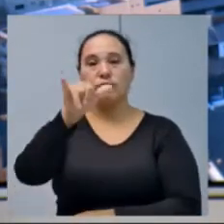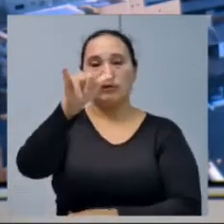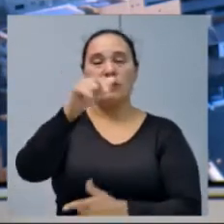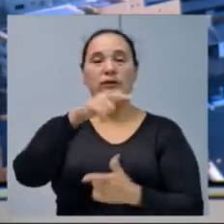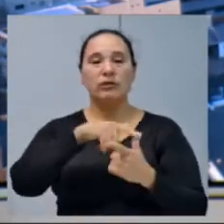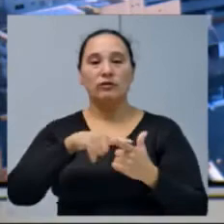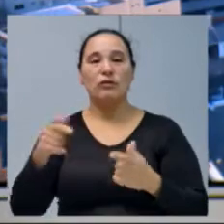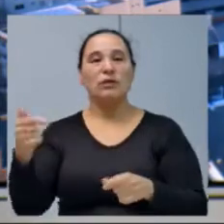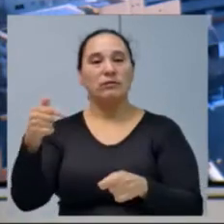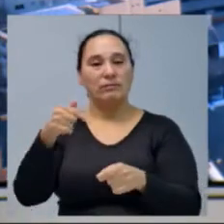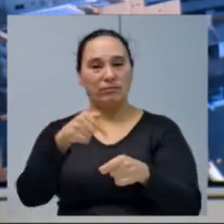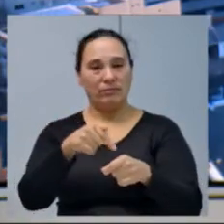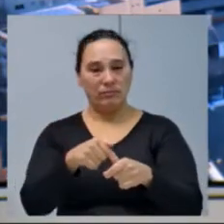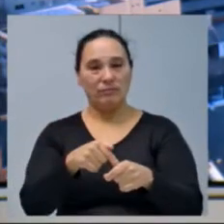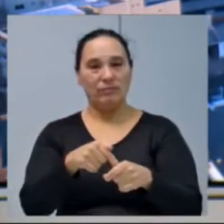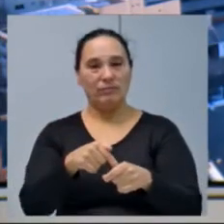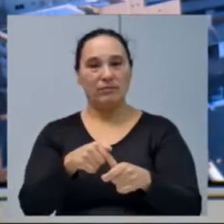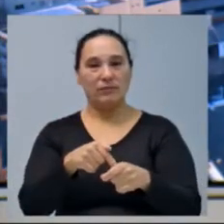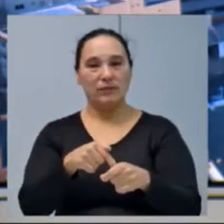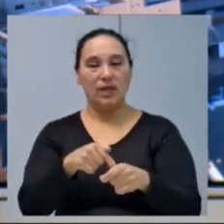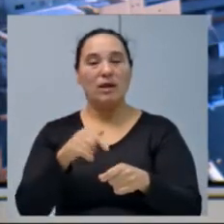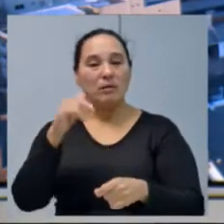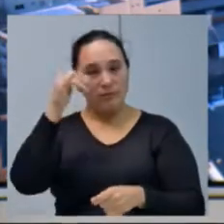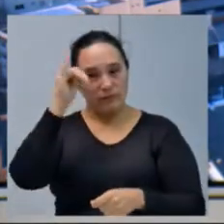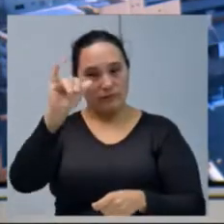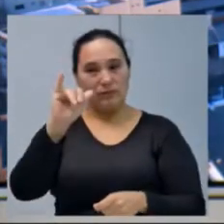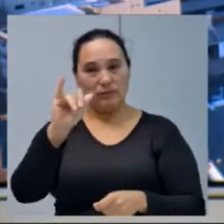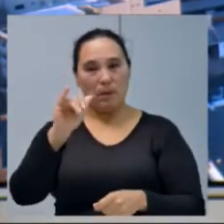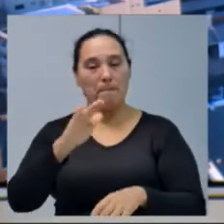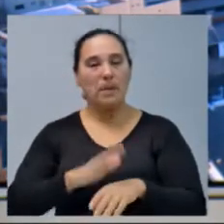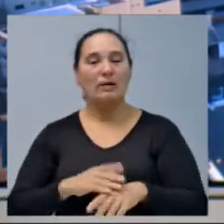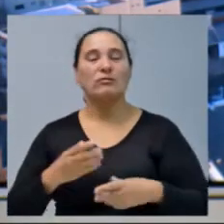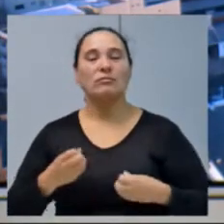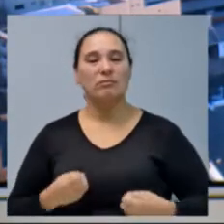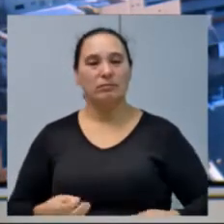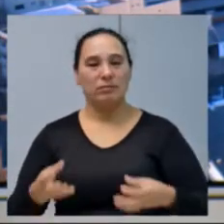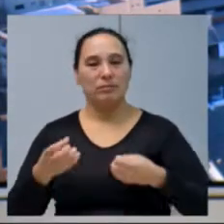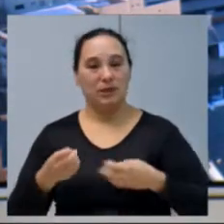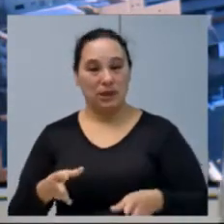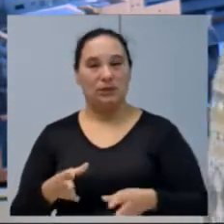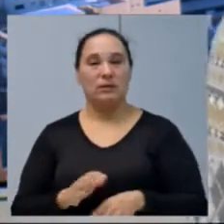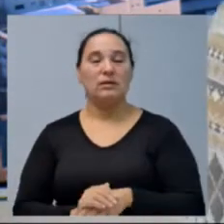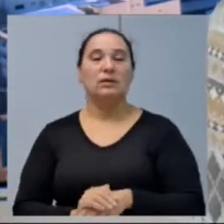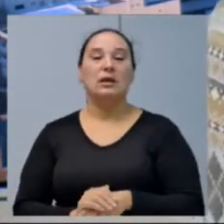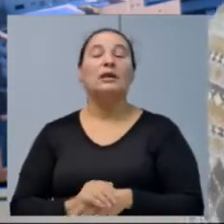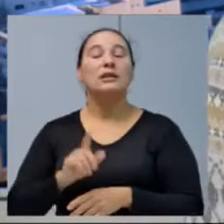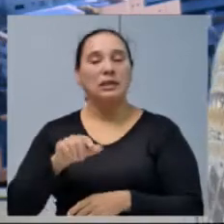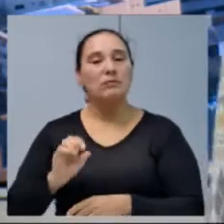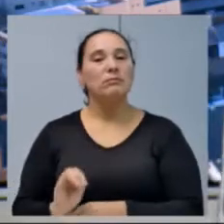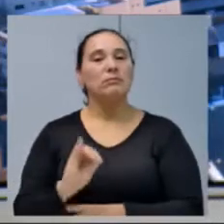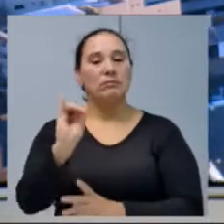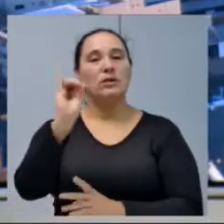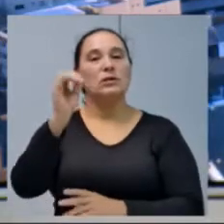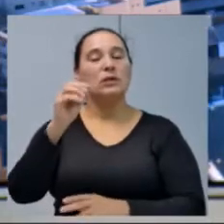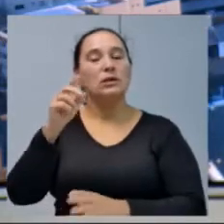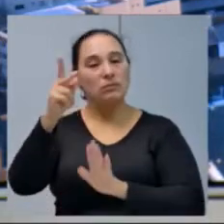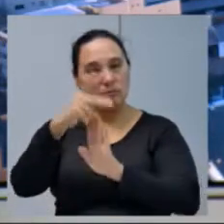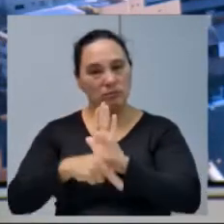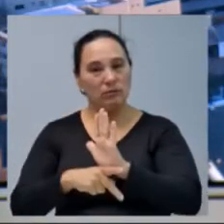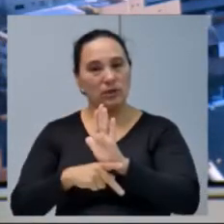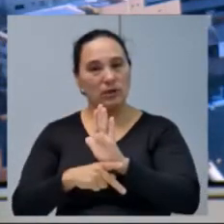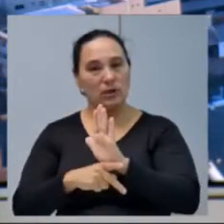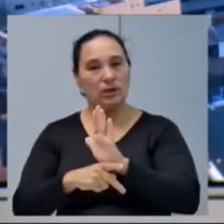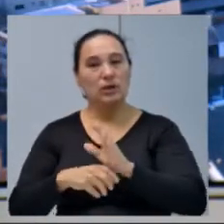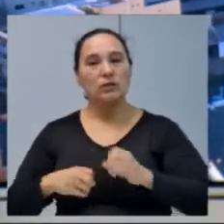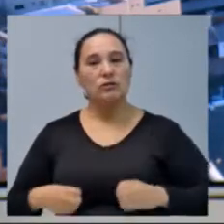gasolina. Então, para evitar mais gastos exacerbantes, seria importante, nesse projeto de